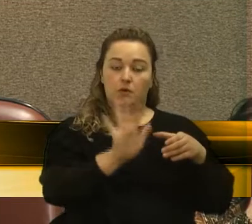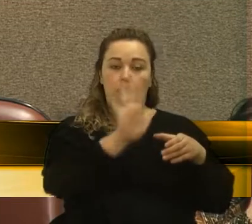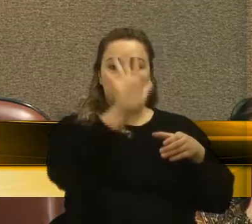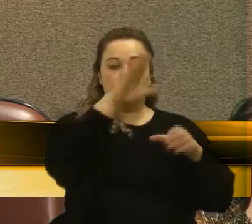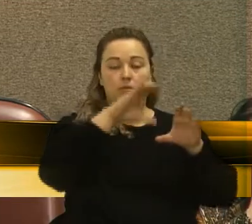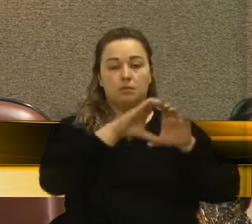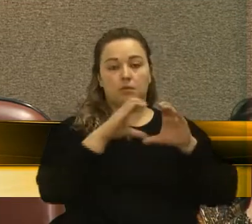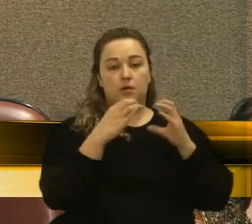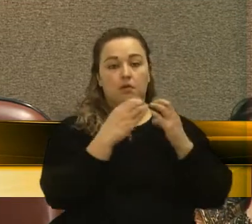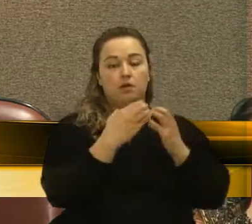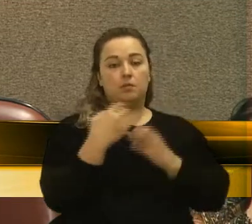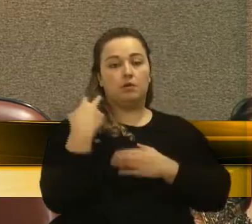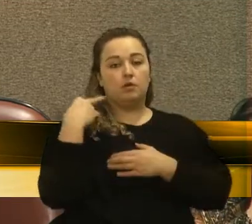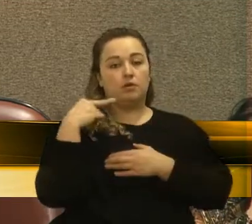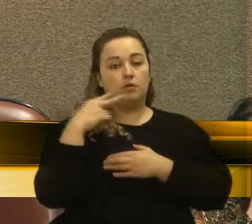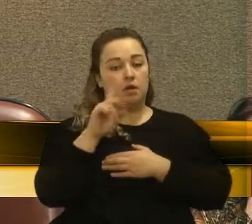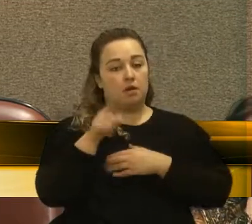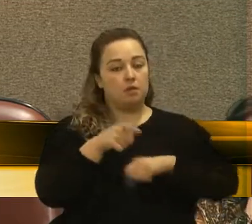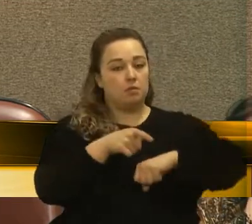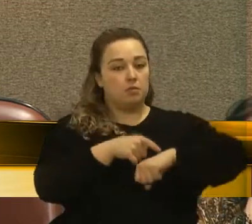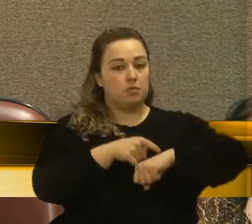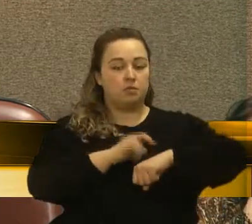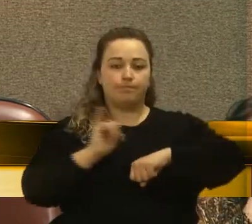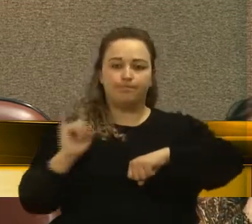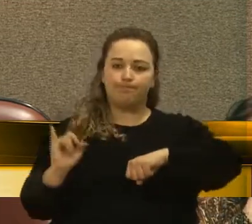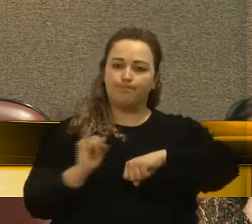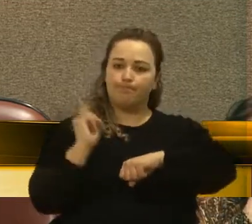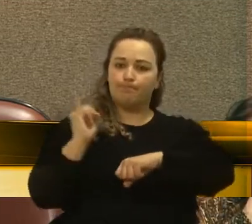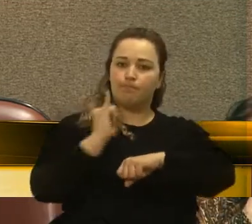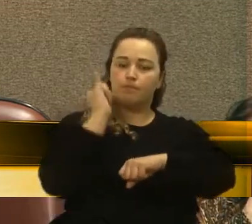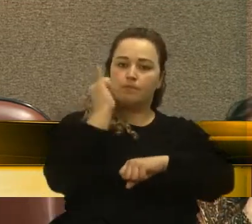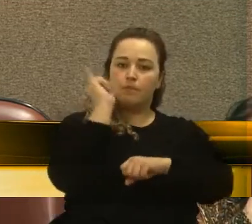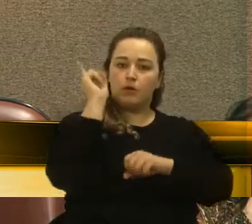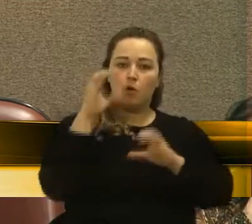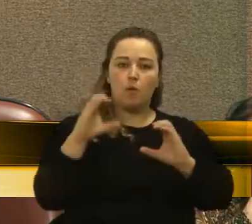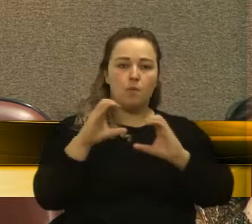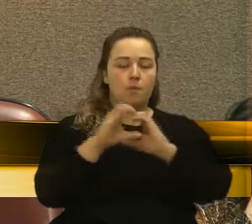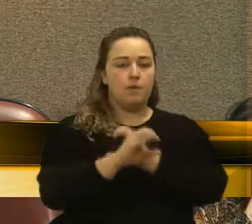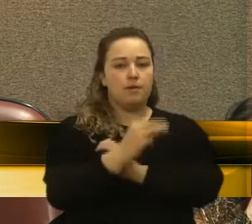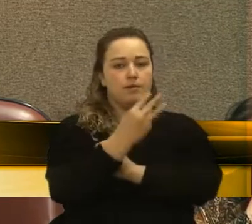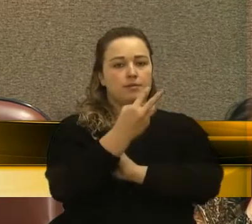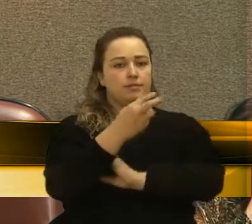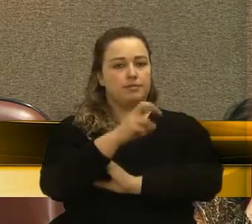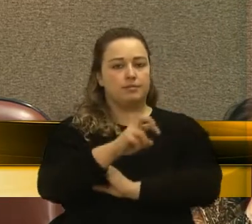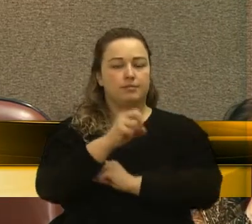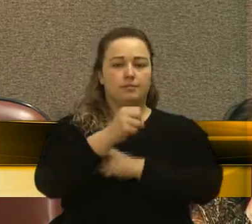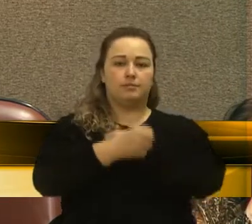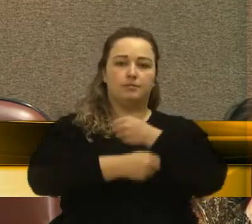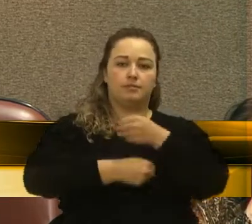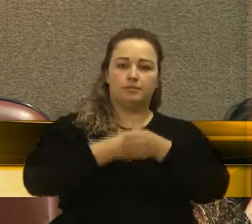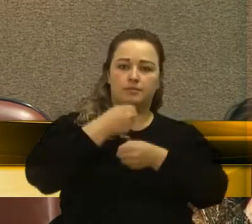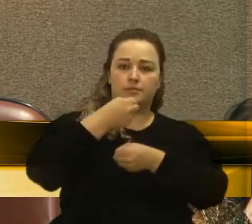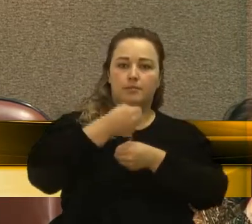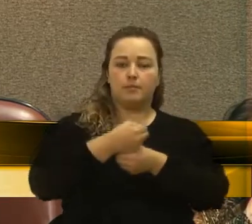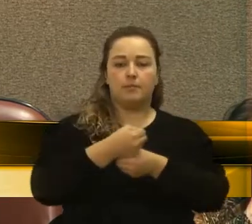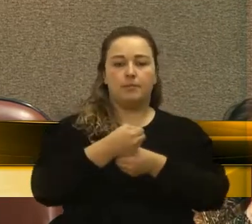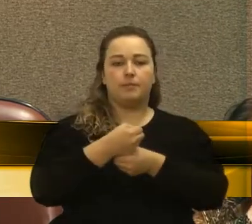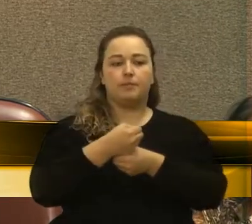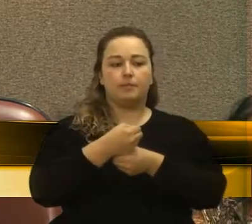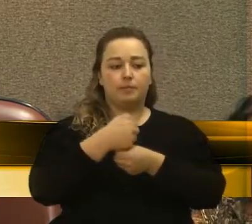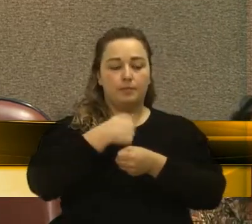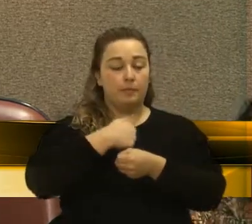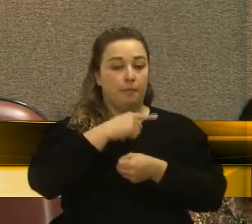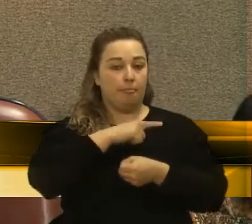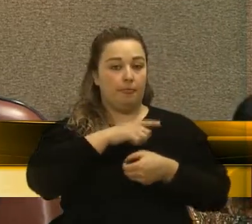Então, é um momento ímpar em que ela faz 35 anos e eu tenho certeza que